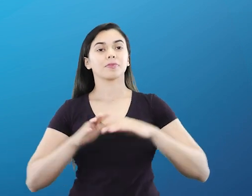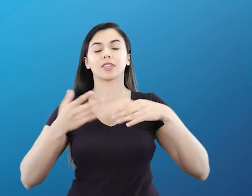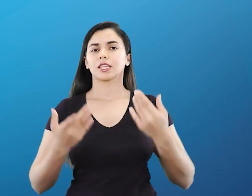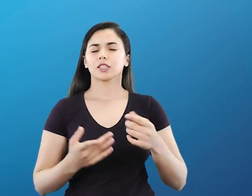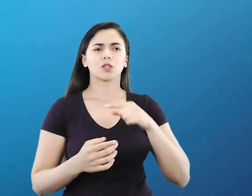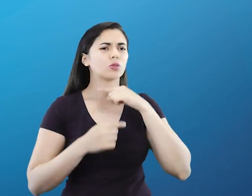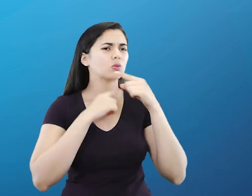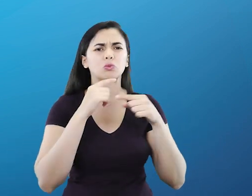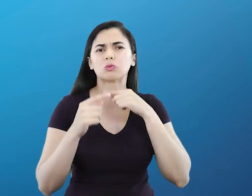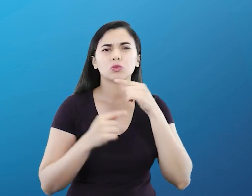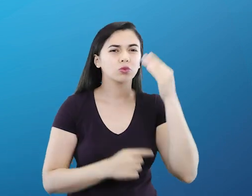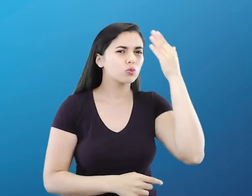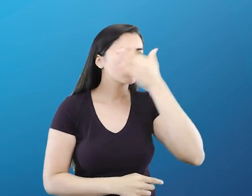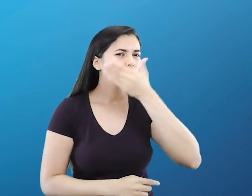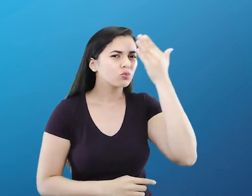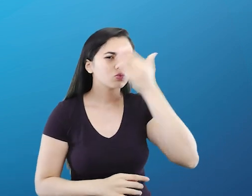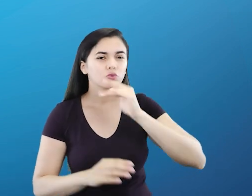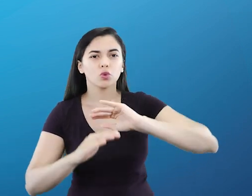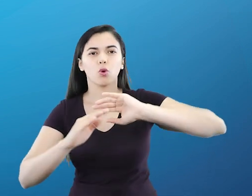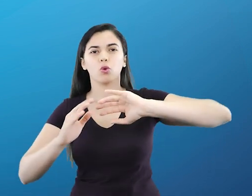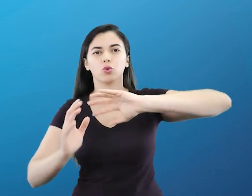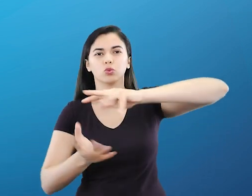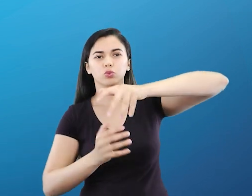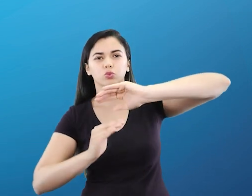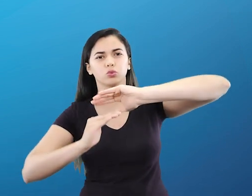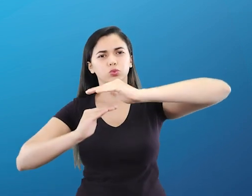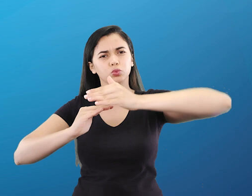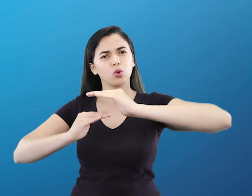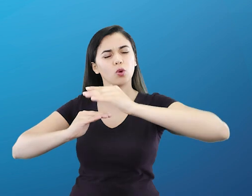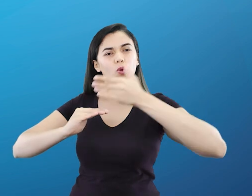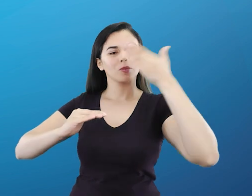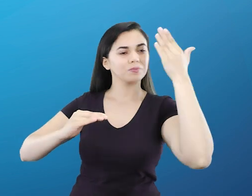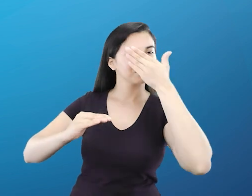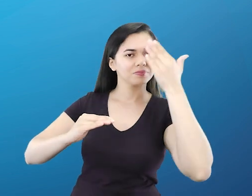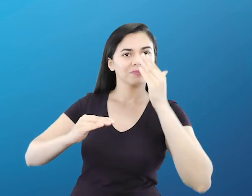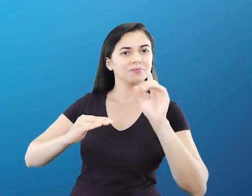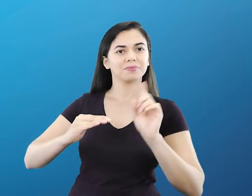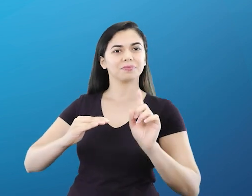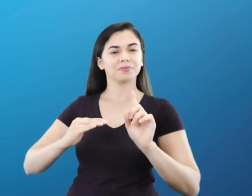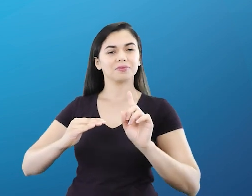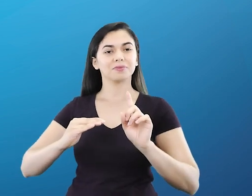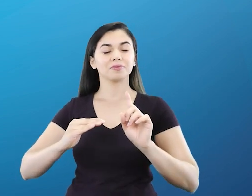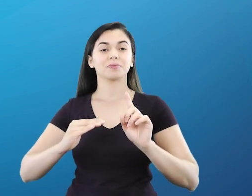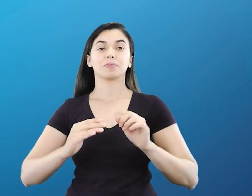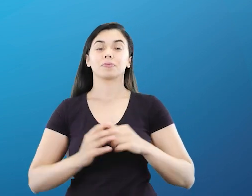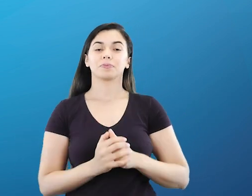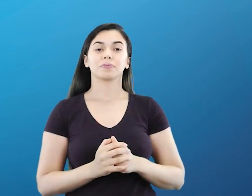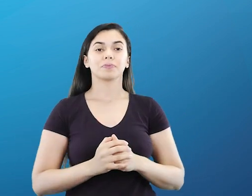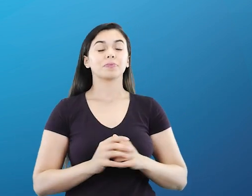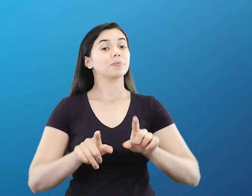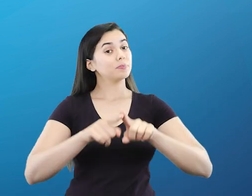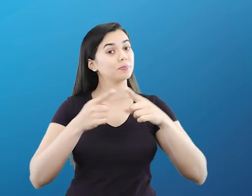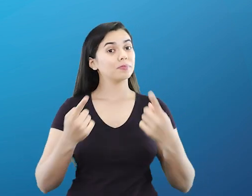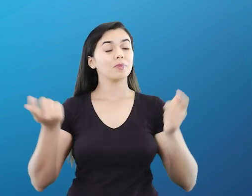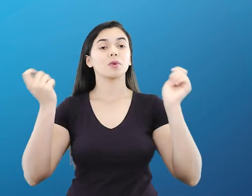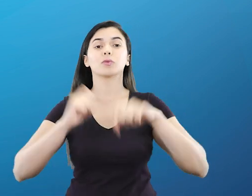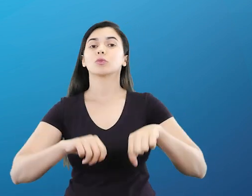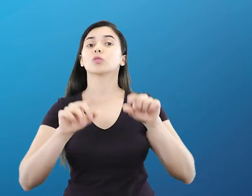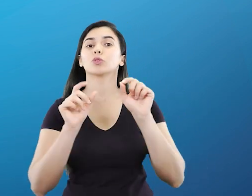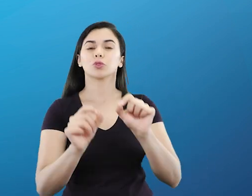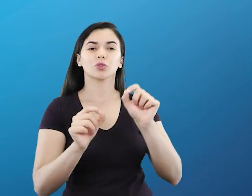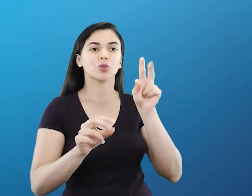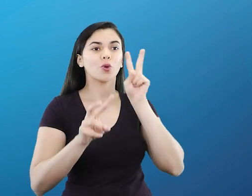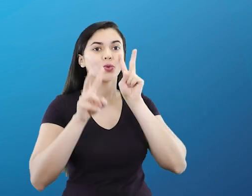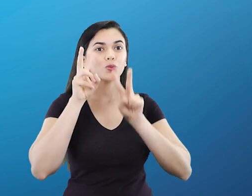é visualizada, ou seja, não tem uma separação característica dessas camadas a olho nu, mas é